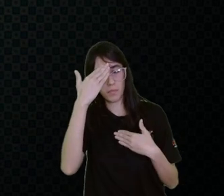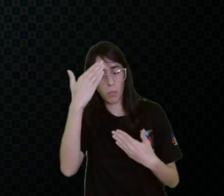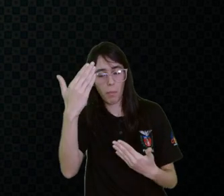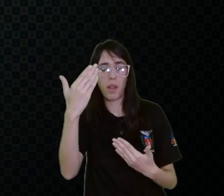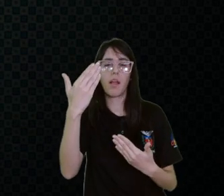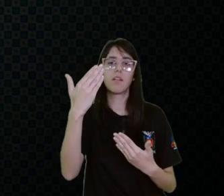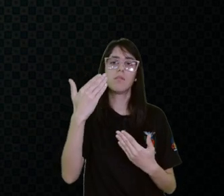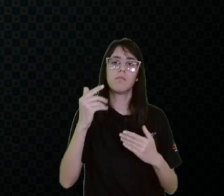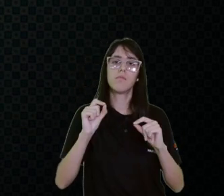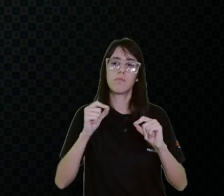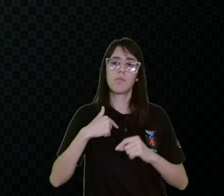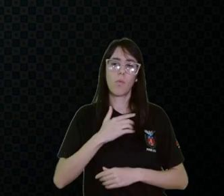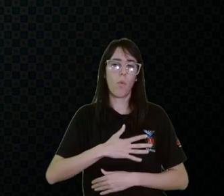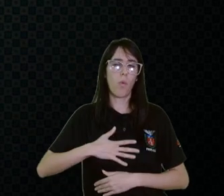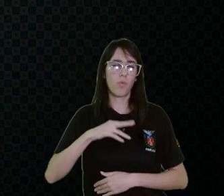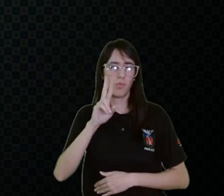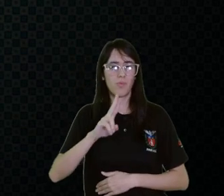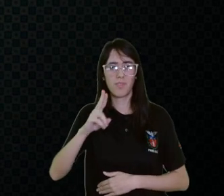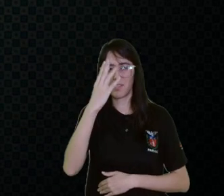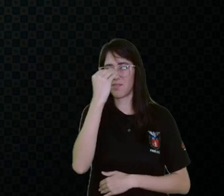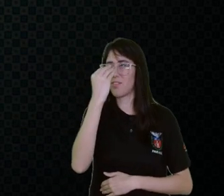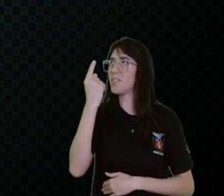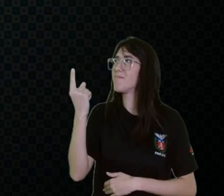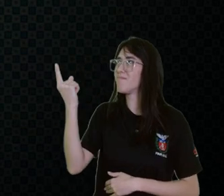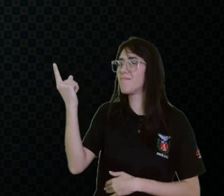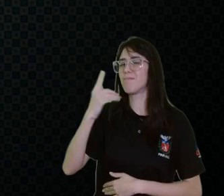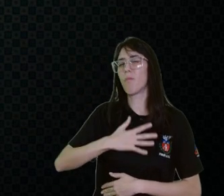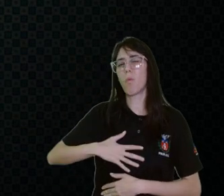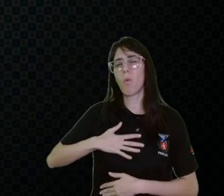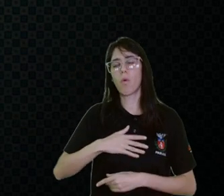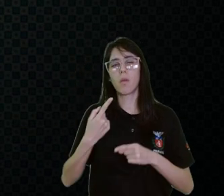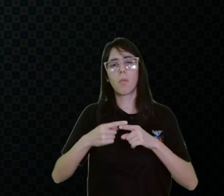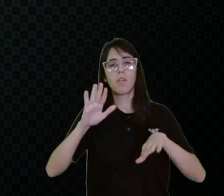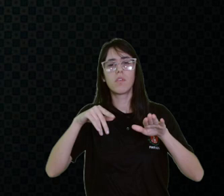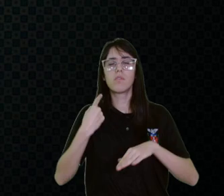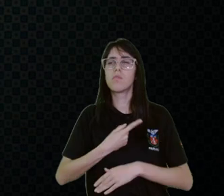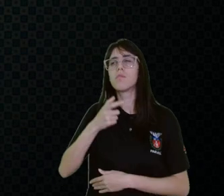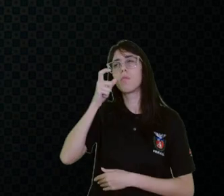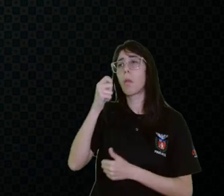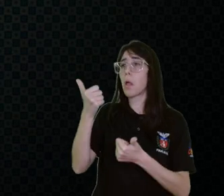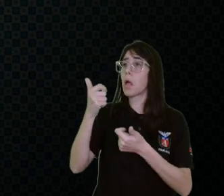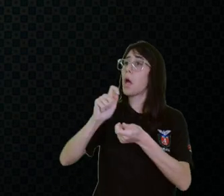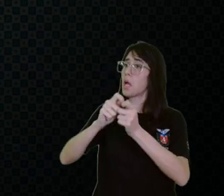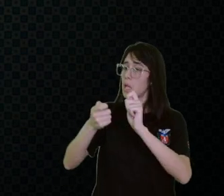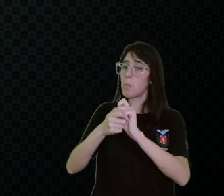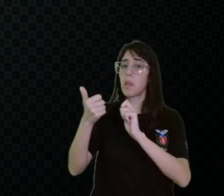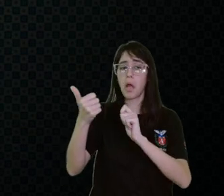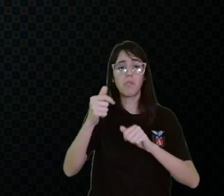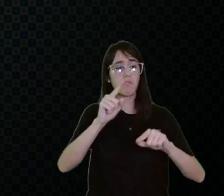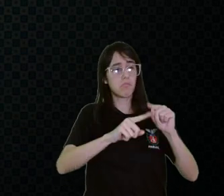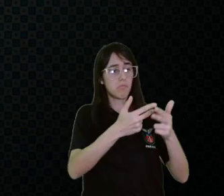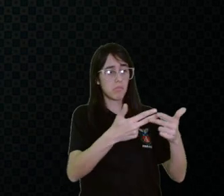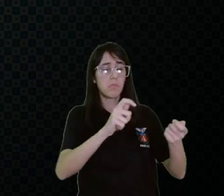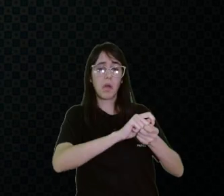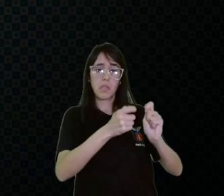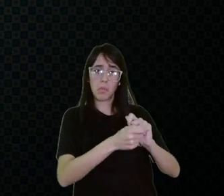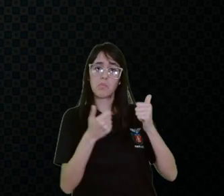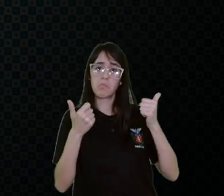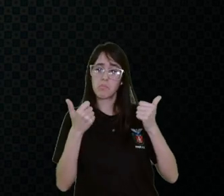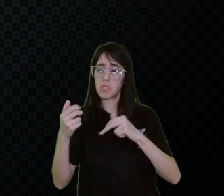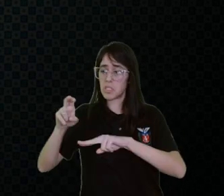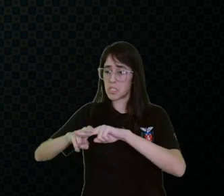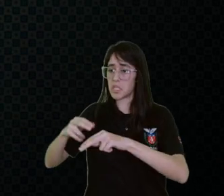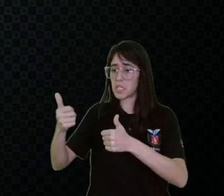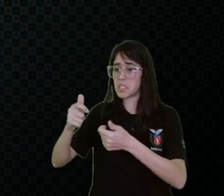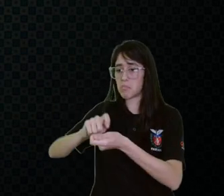gosto de usar essa foto para a gente ver, né? Que por mais que a gente olhe e e dizem, não, está adaptado o material, está adaptado, essa carteira está em um